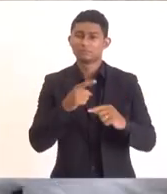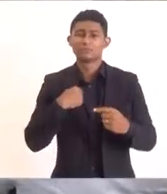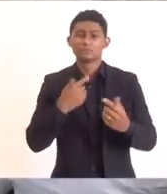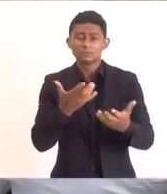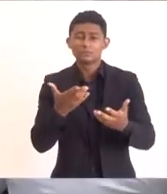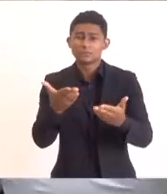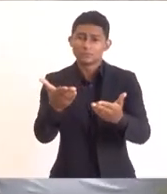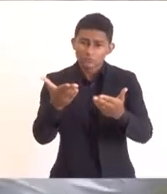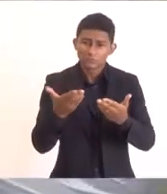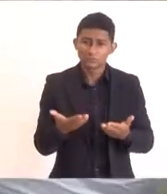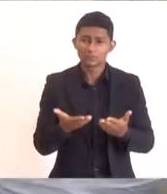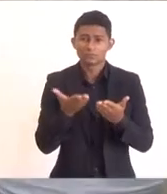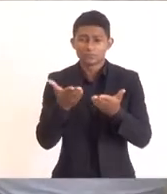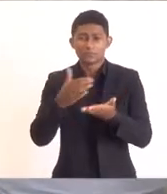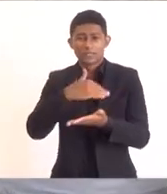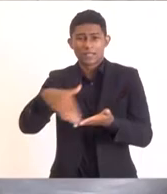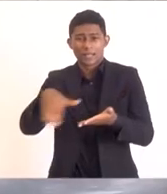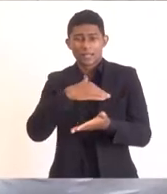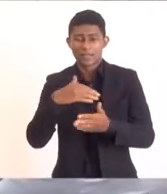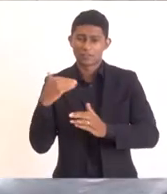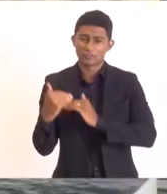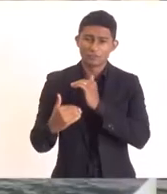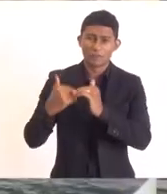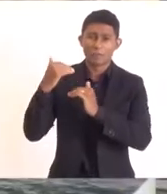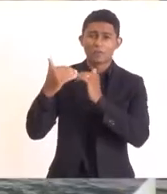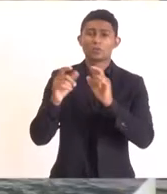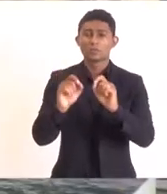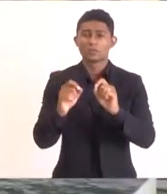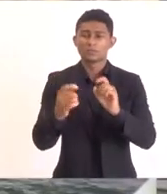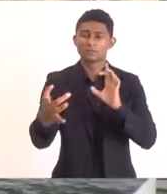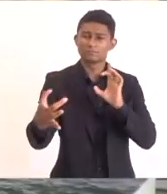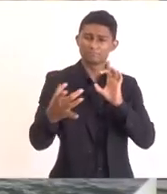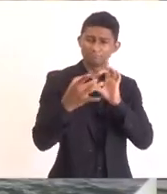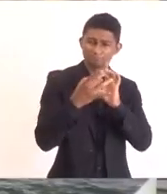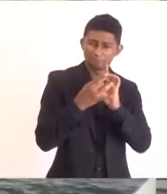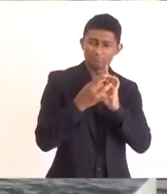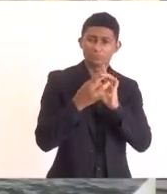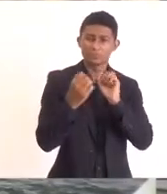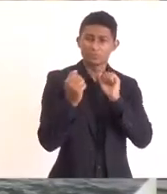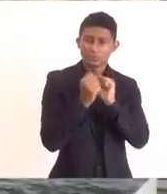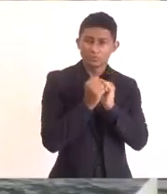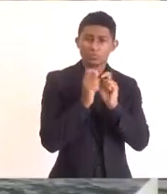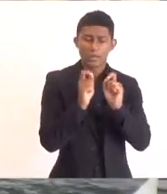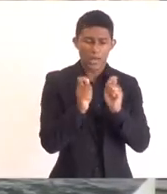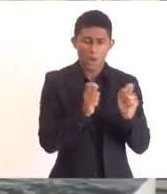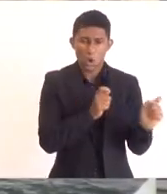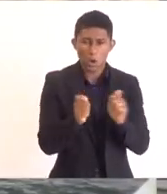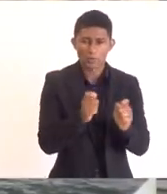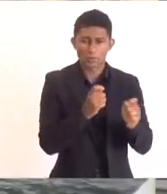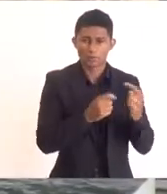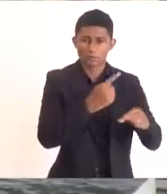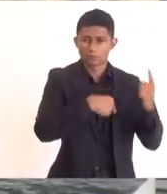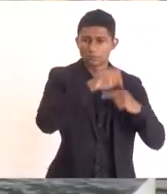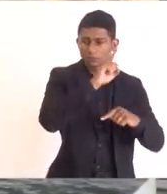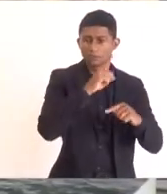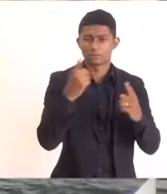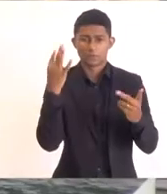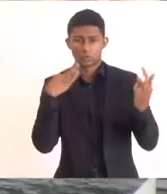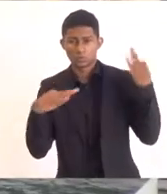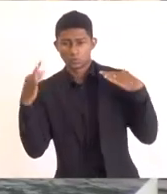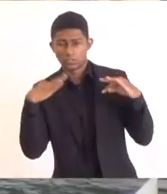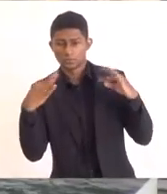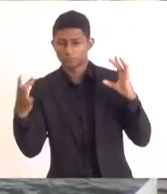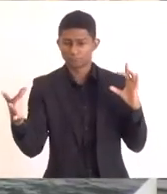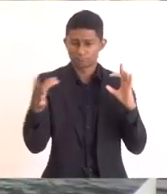um convite, meu secretário de desenvolvimento. Vamos unir desenvolvimento econômico com turismo e